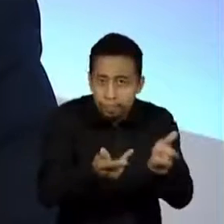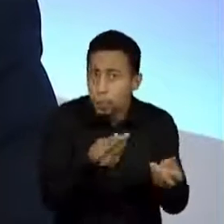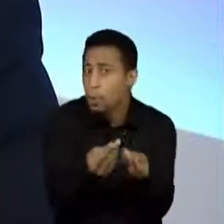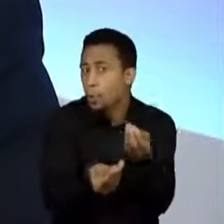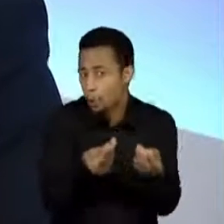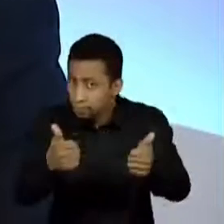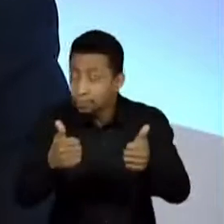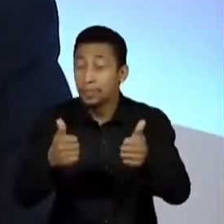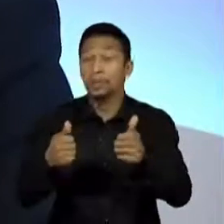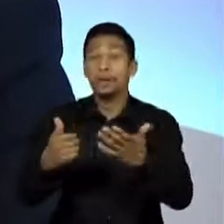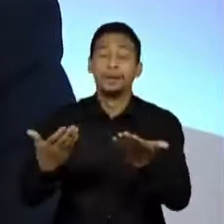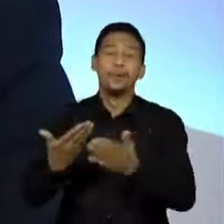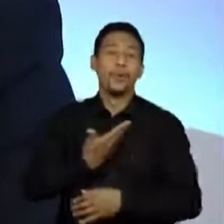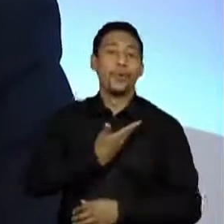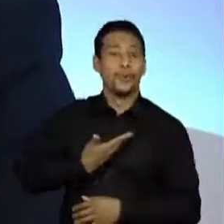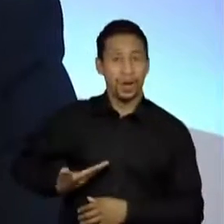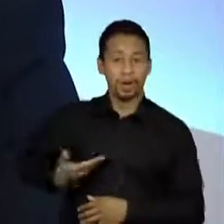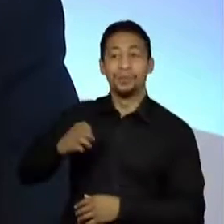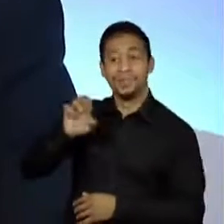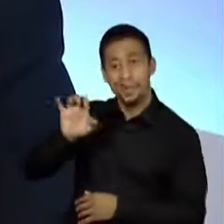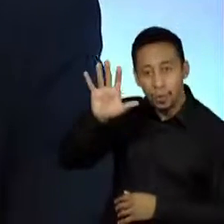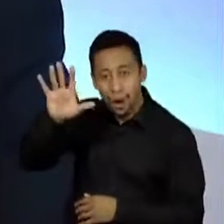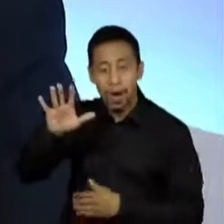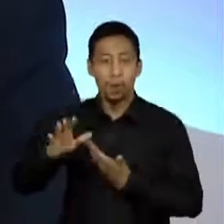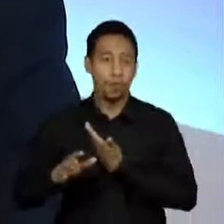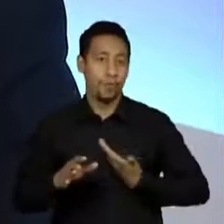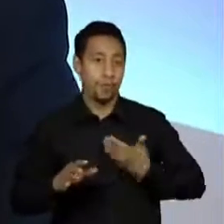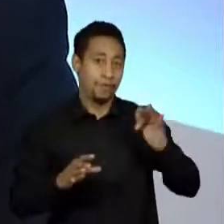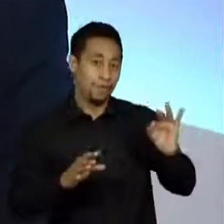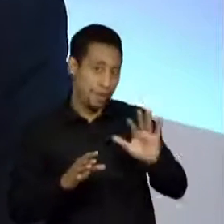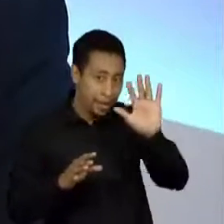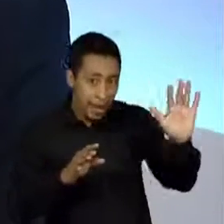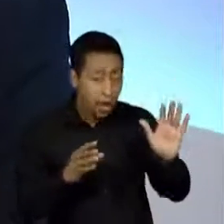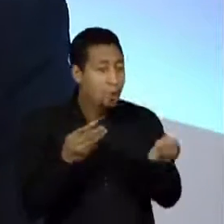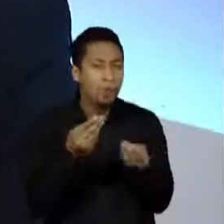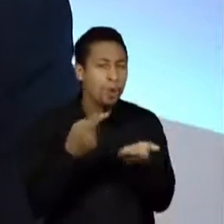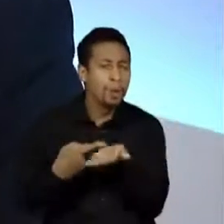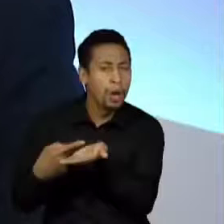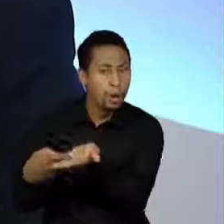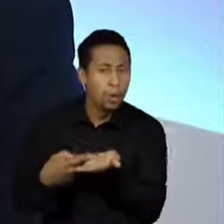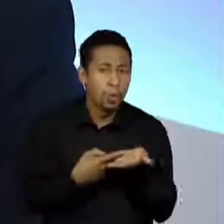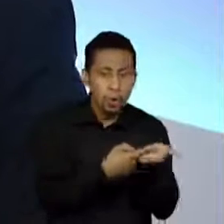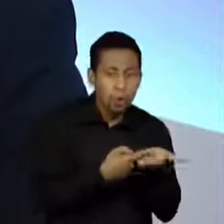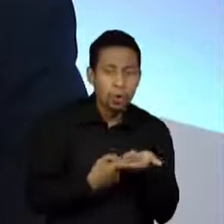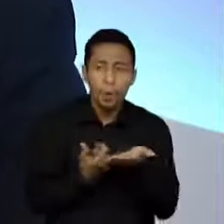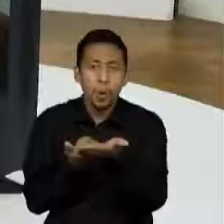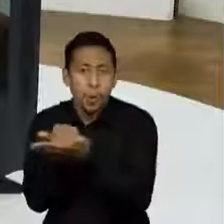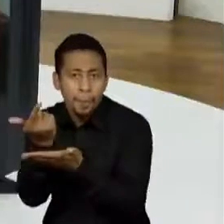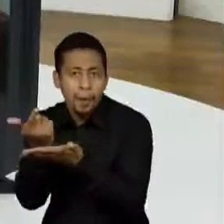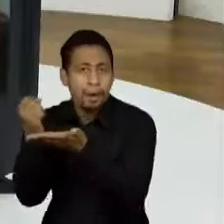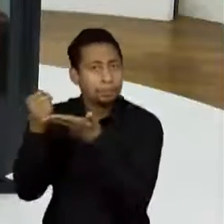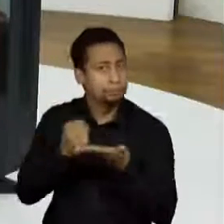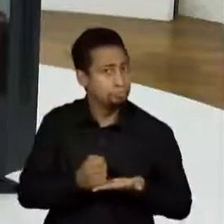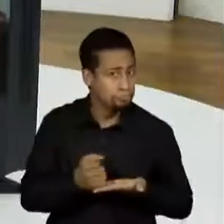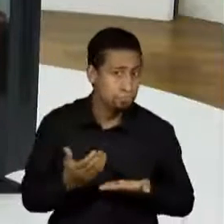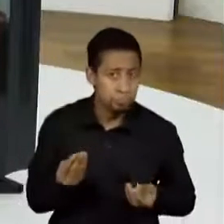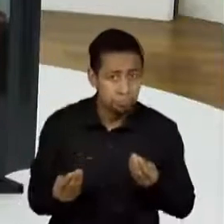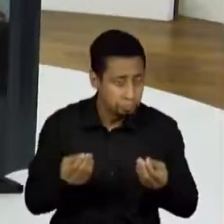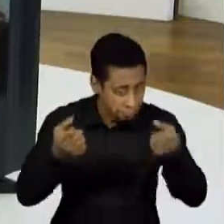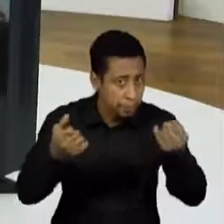continuar contribuindo, criam contratos para manter a compra dessas vacinas. Elas serão úteis daqui para frente?